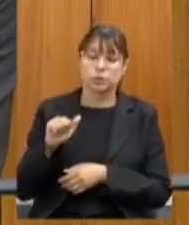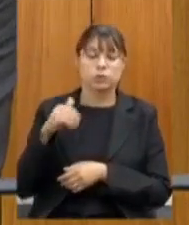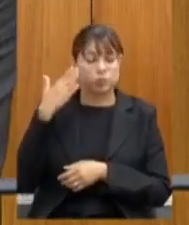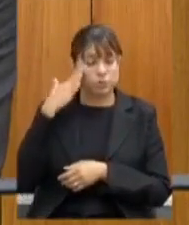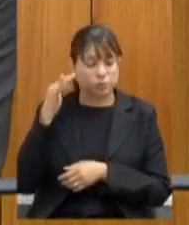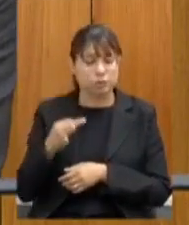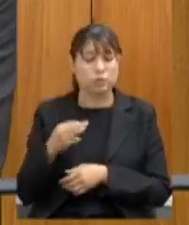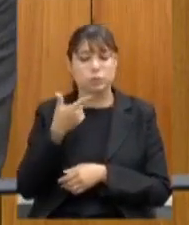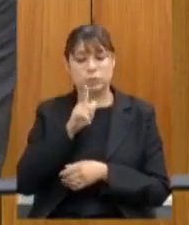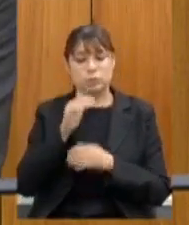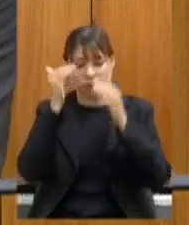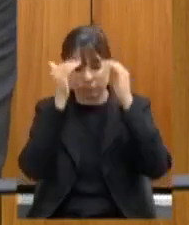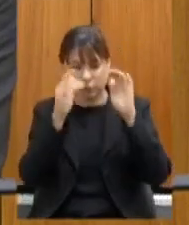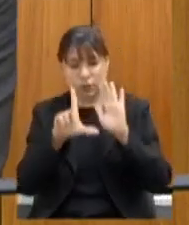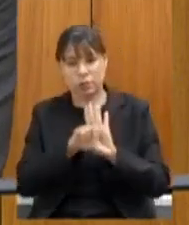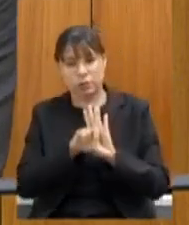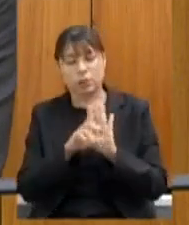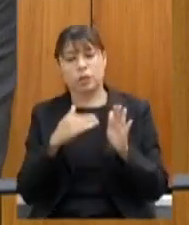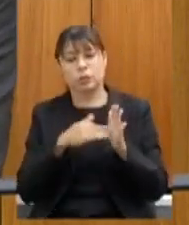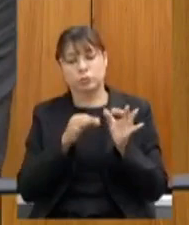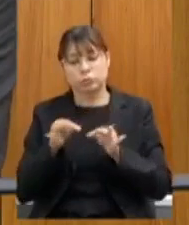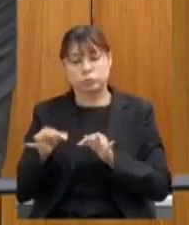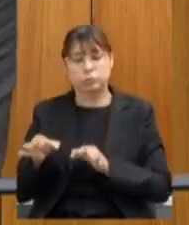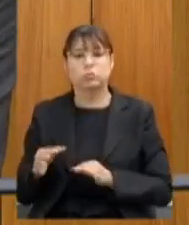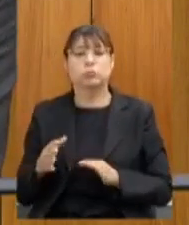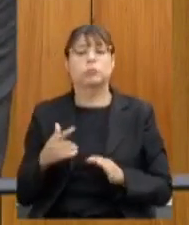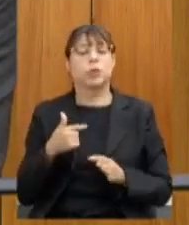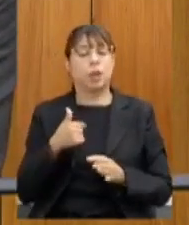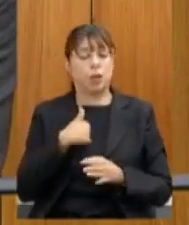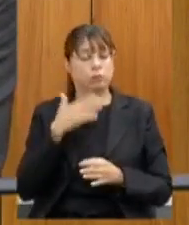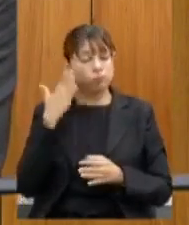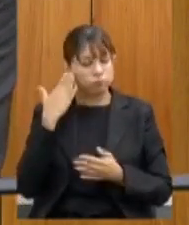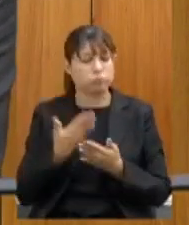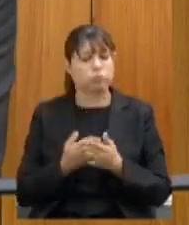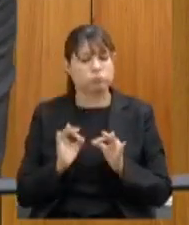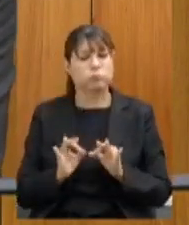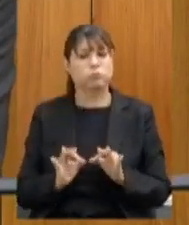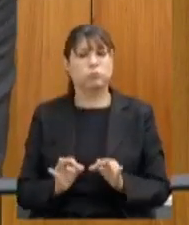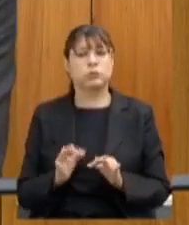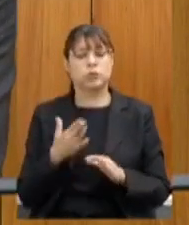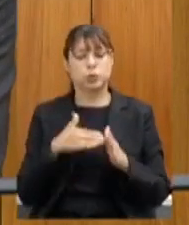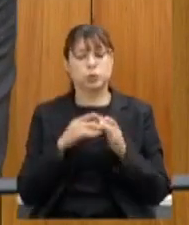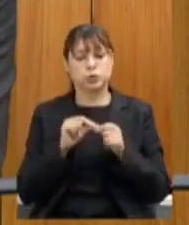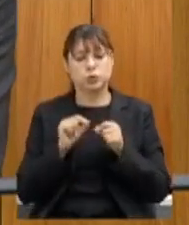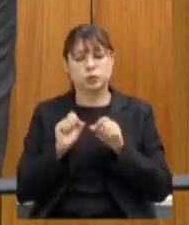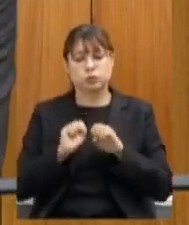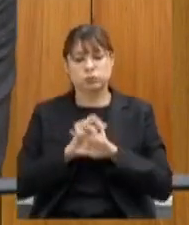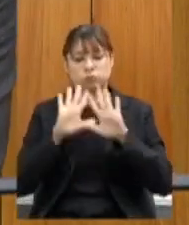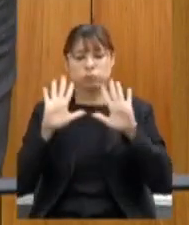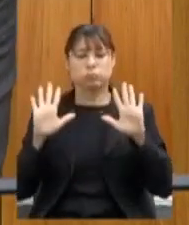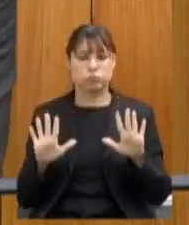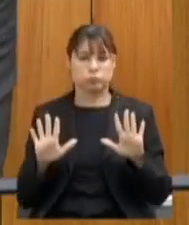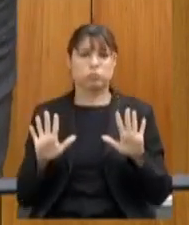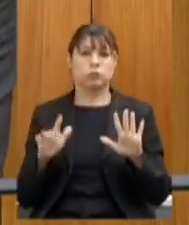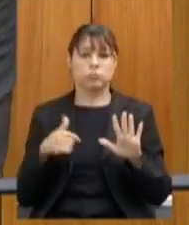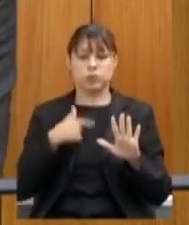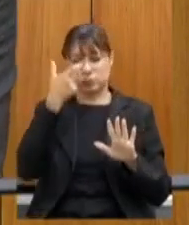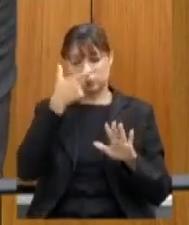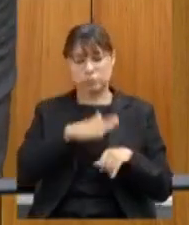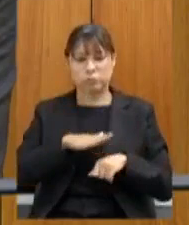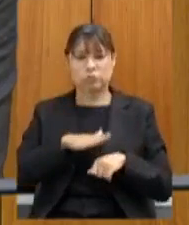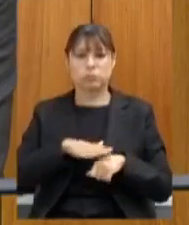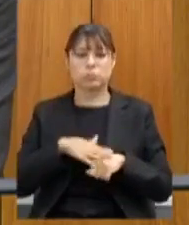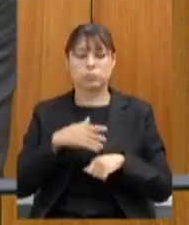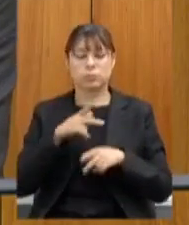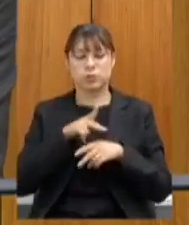legalidade pela coisa correta e eu não tenho dúvida que tudo está sendo feito com maior transparência eu particularmente